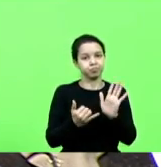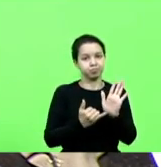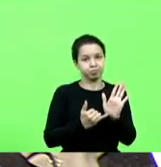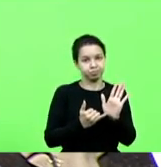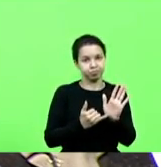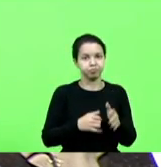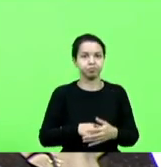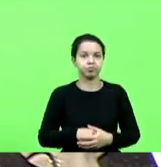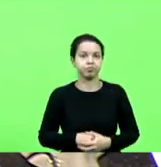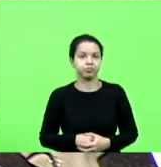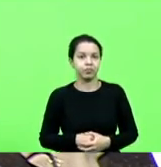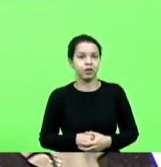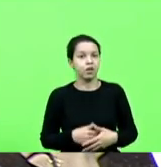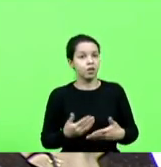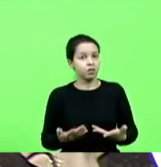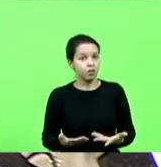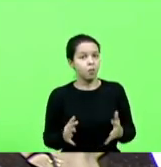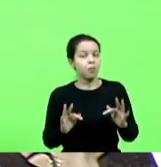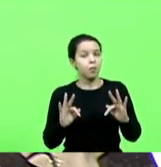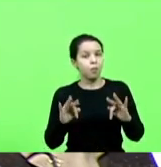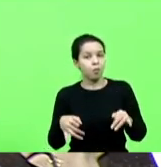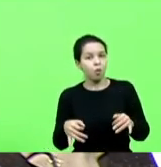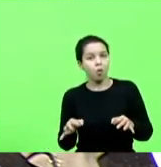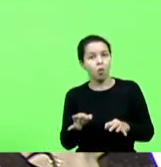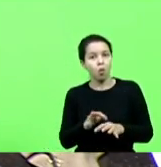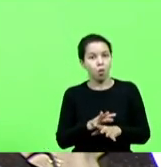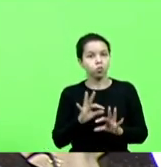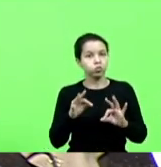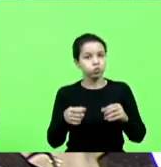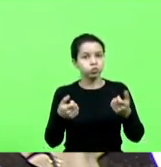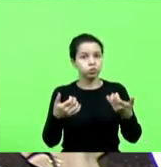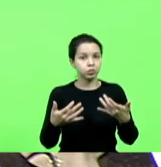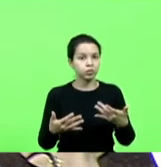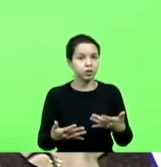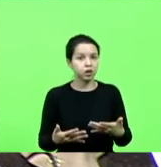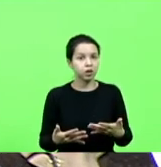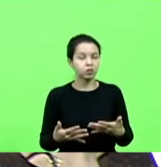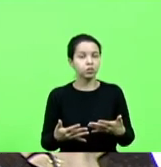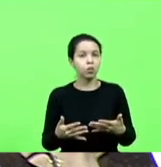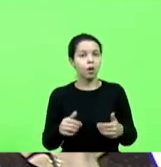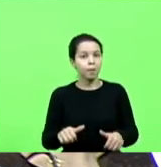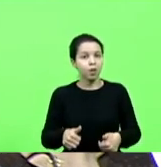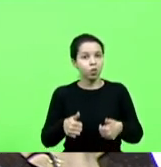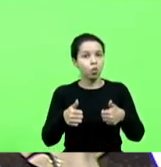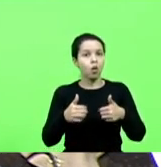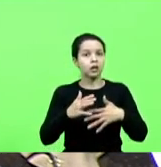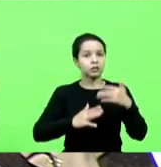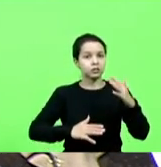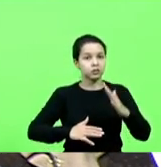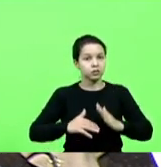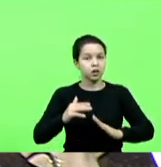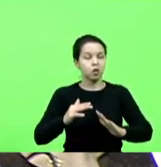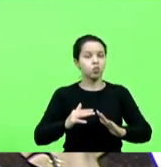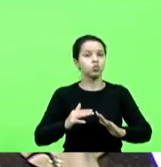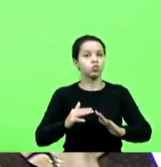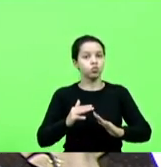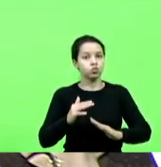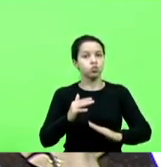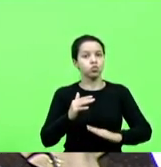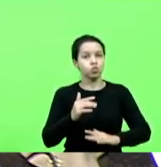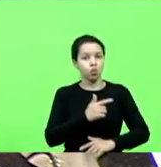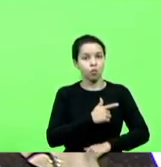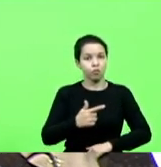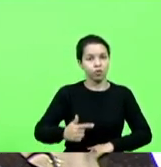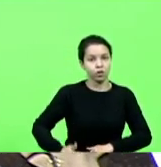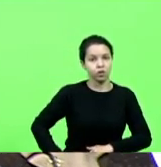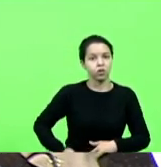para culminar tudo isso aqui que a gente está falando, a melhor ação do governo em cobrar da OZZ